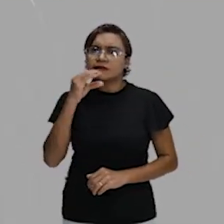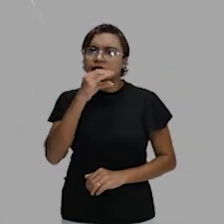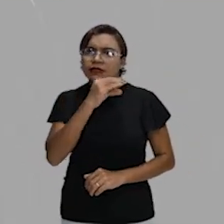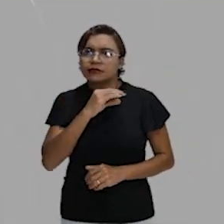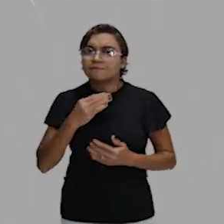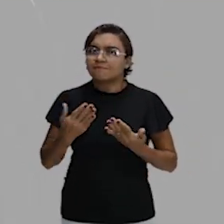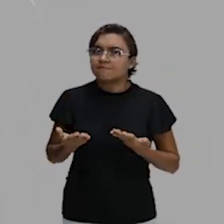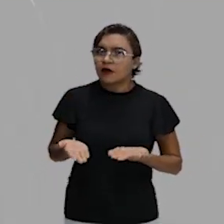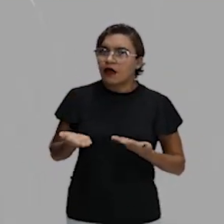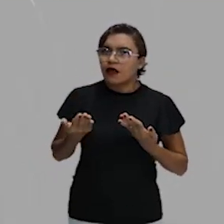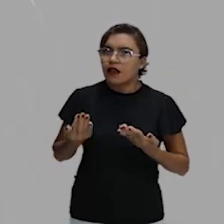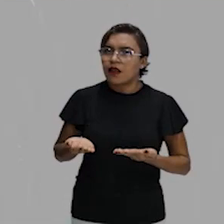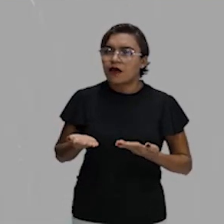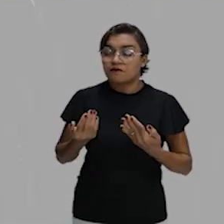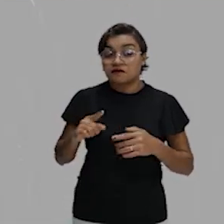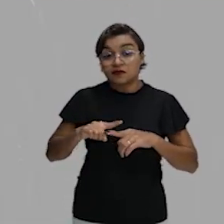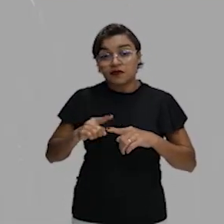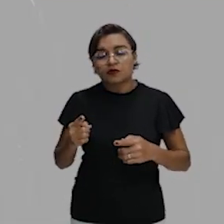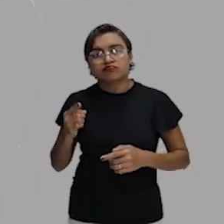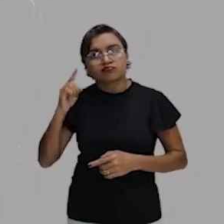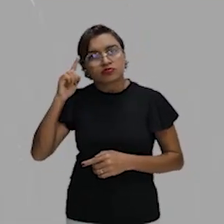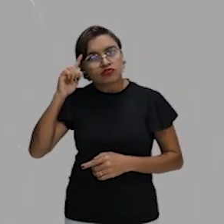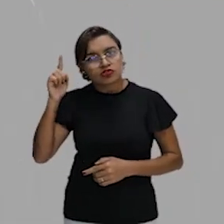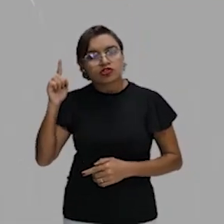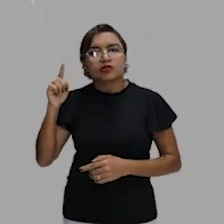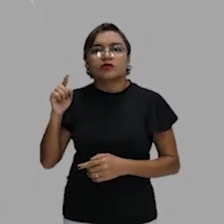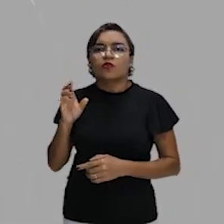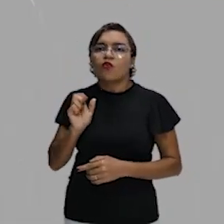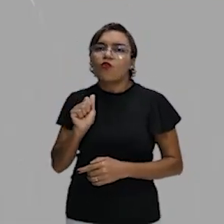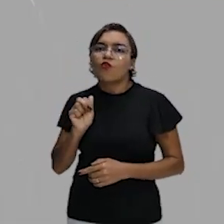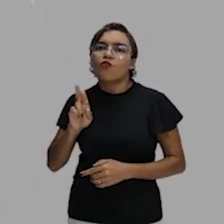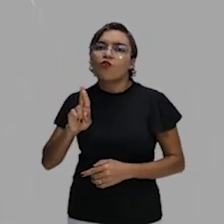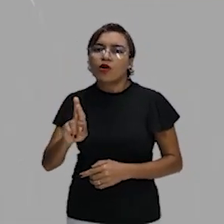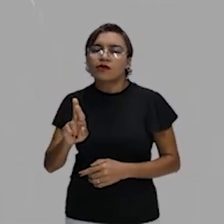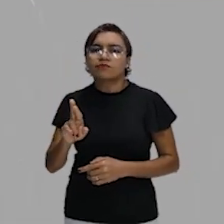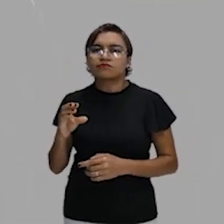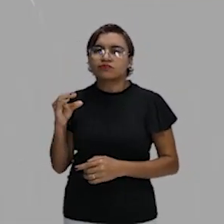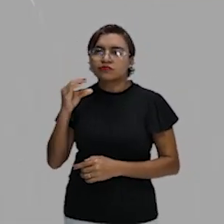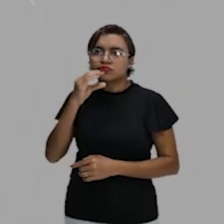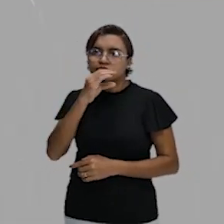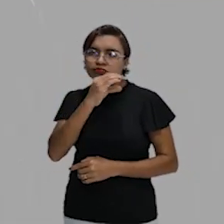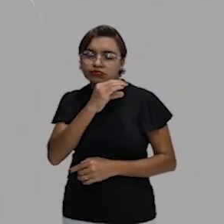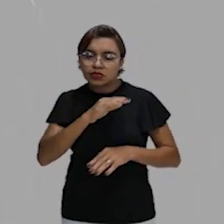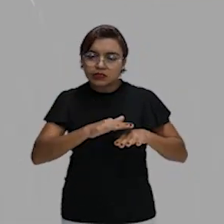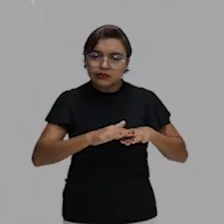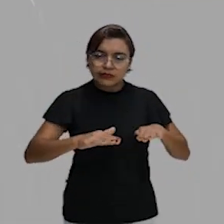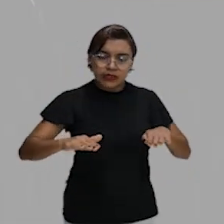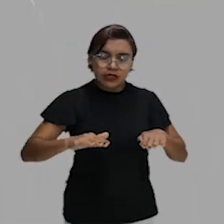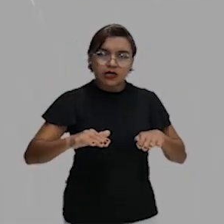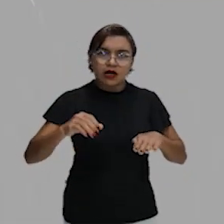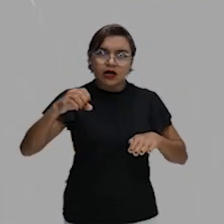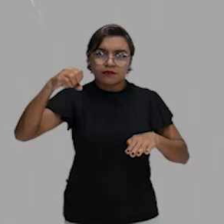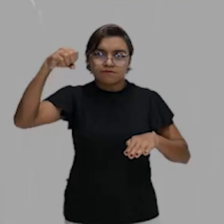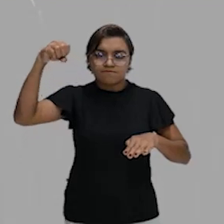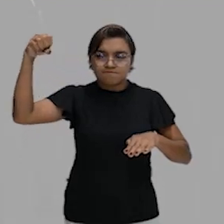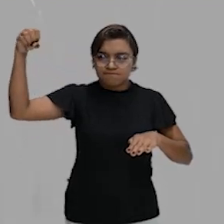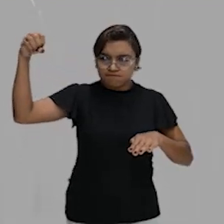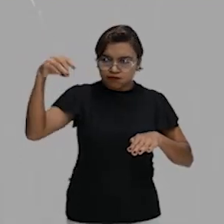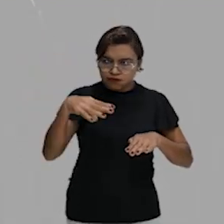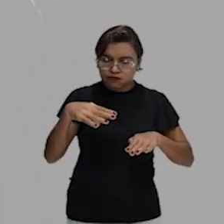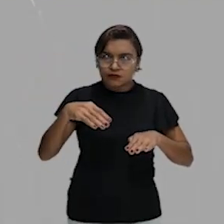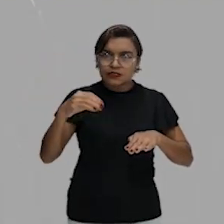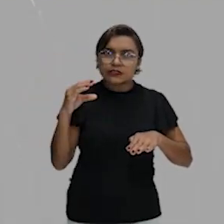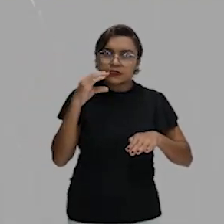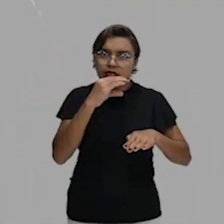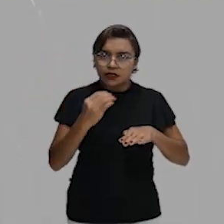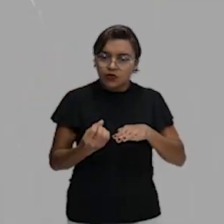ar mais leve. Então, durante o dia, galera, o ar esquenta, o solo, e o ar quente tende a subir e vai dispersar esses